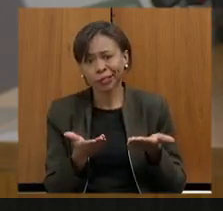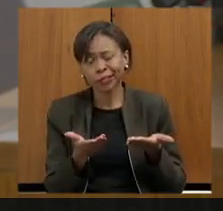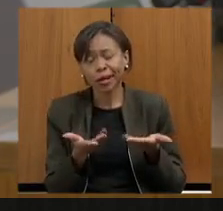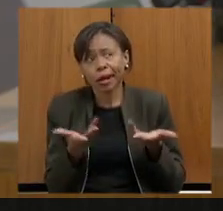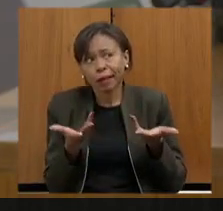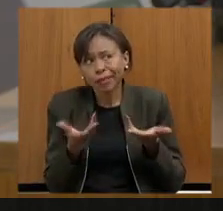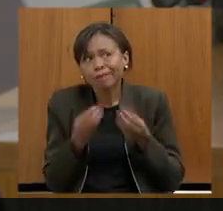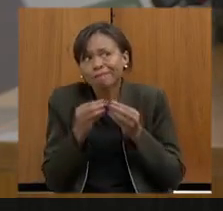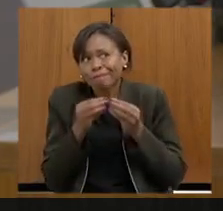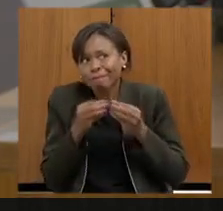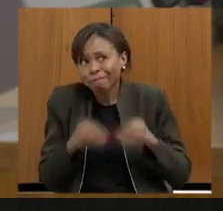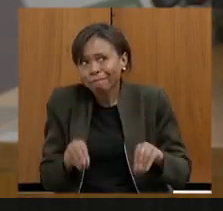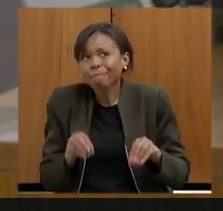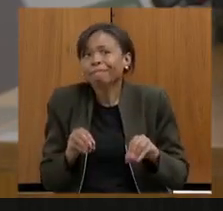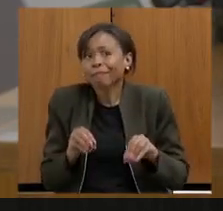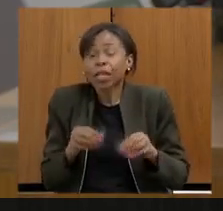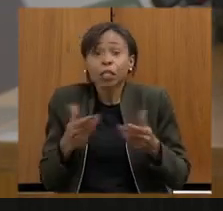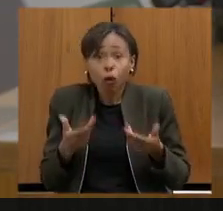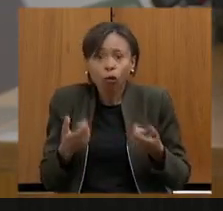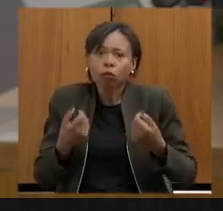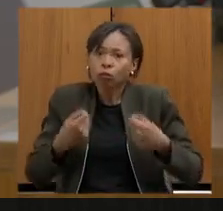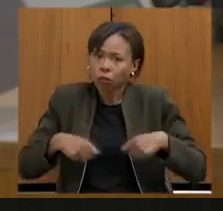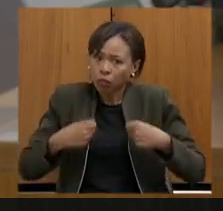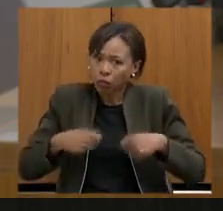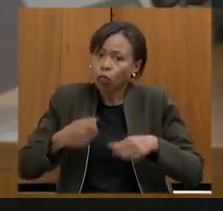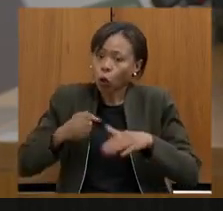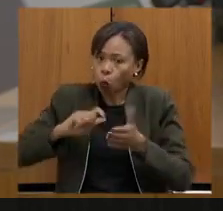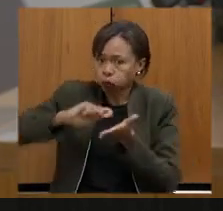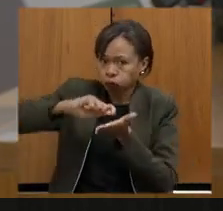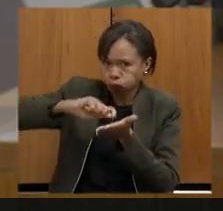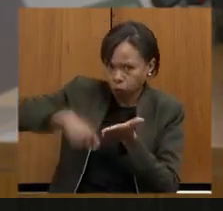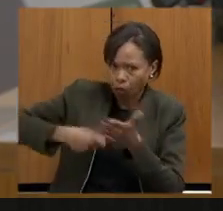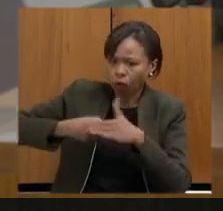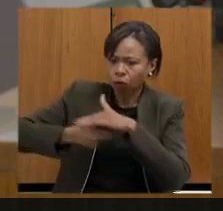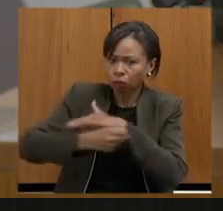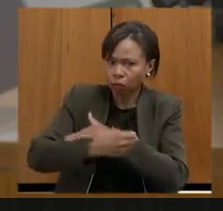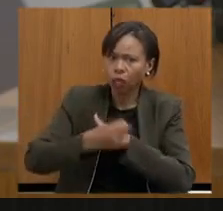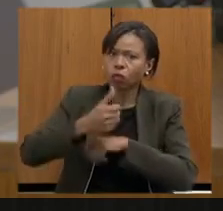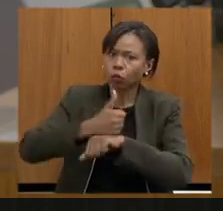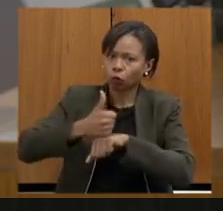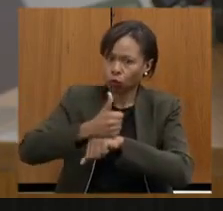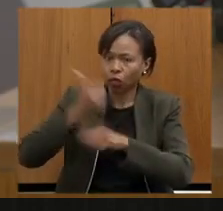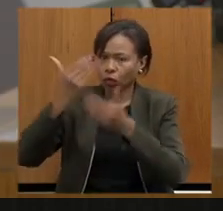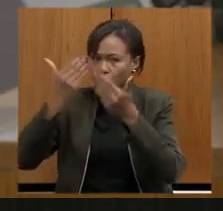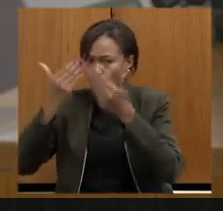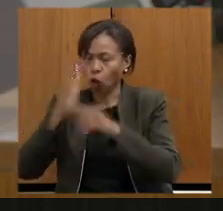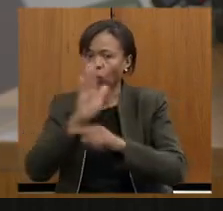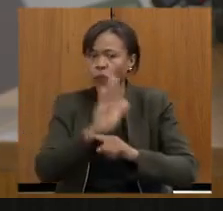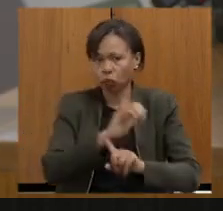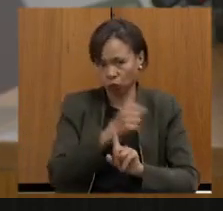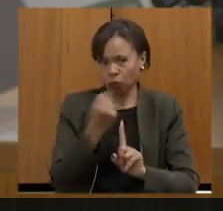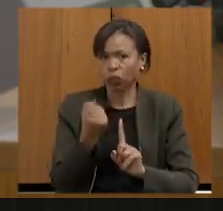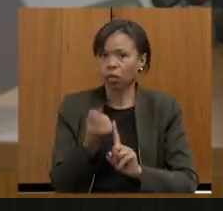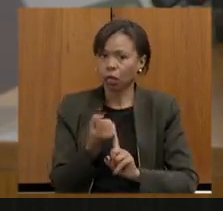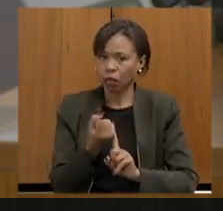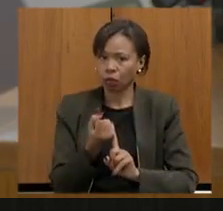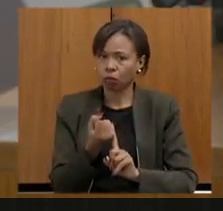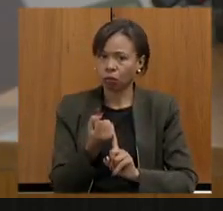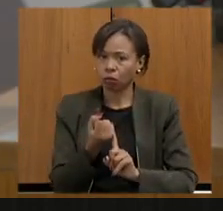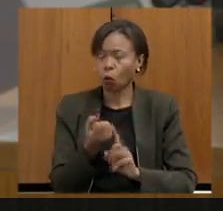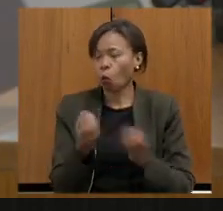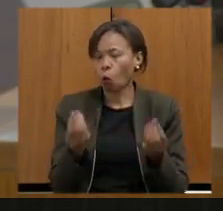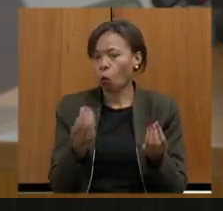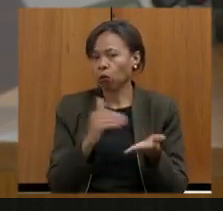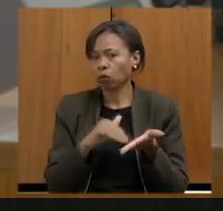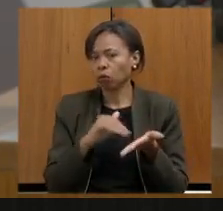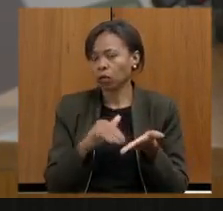tudo então essa contratação de psicólogos de assistentes sociais o alcance que a secretaria de educação busca com ele e outra coisa